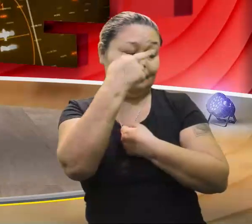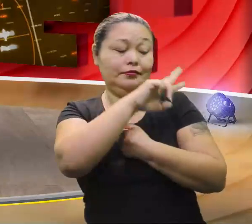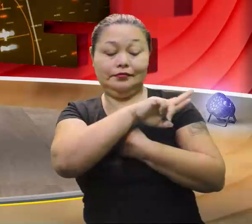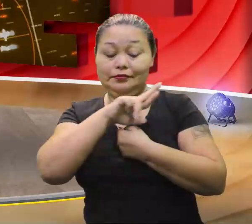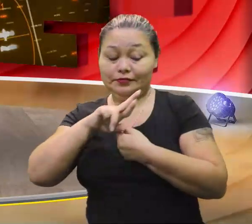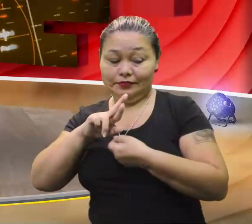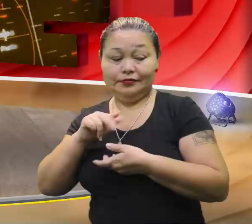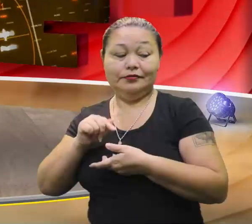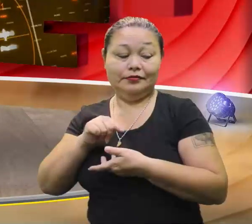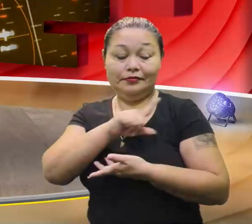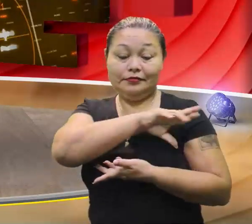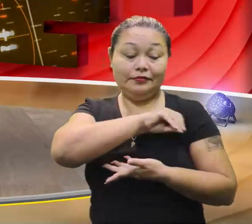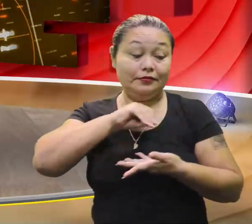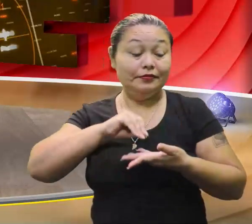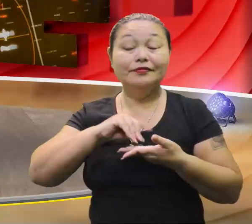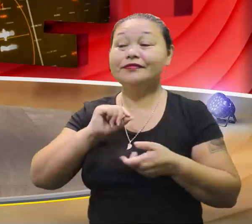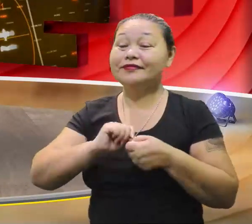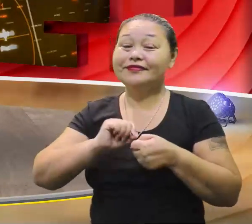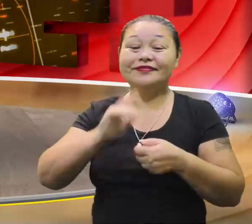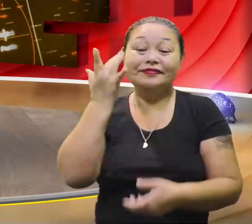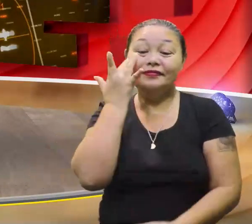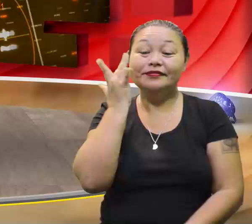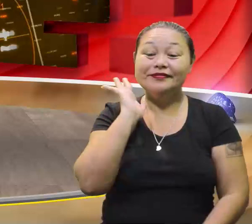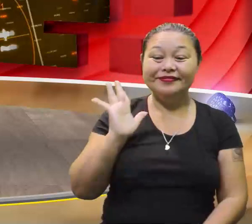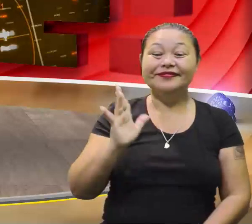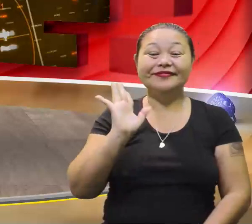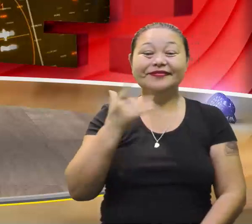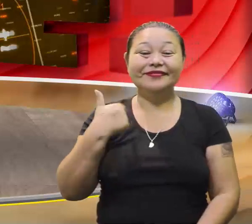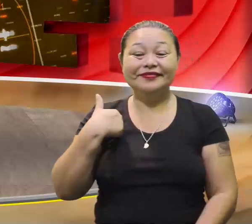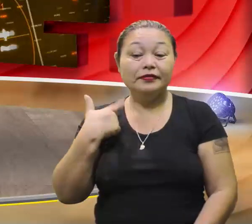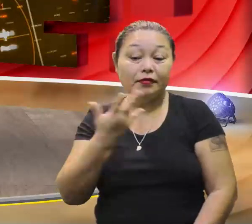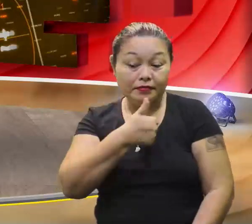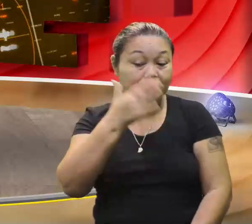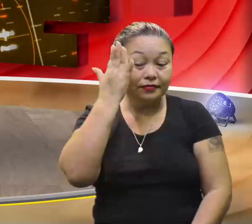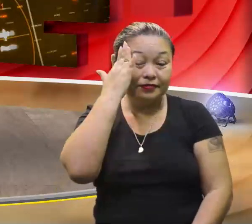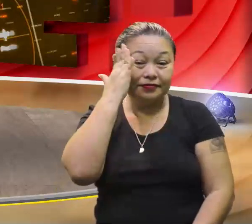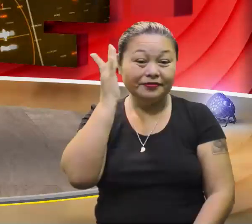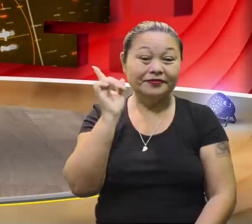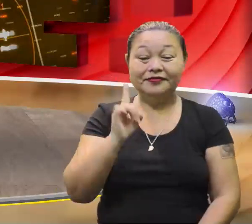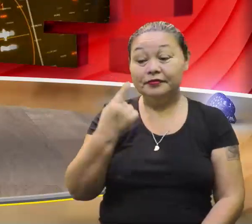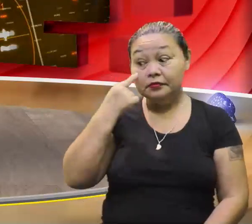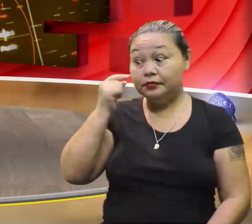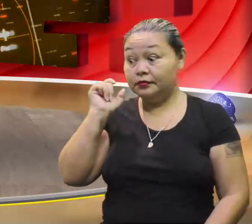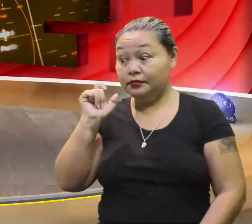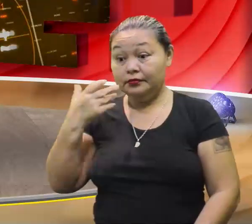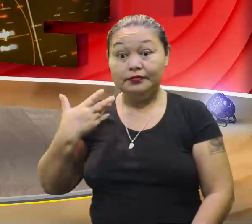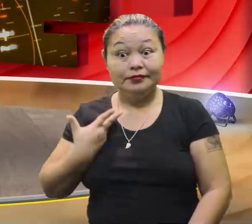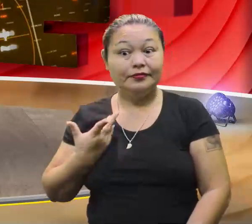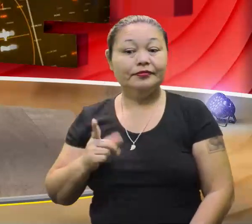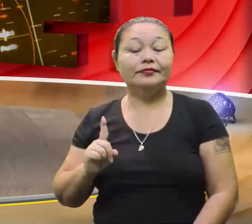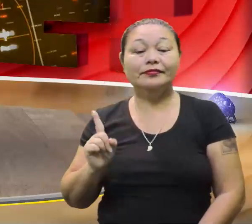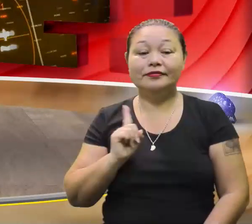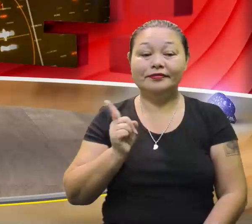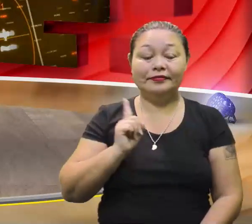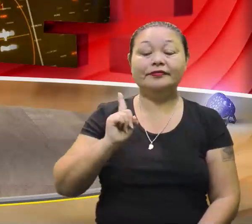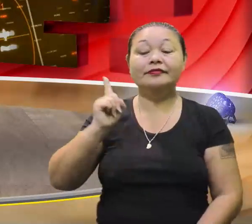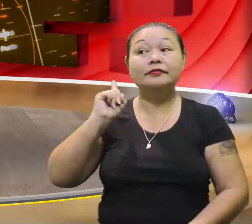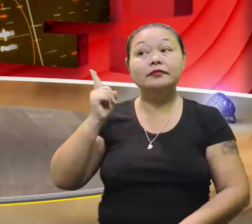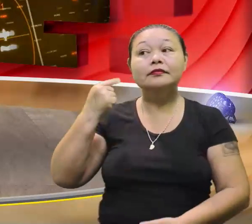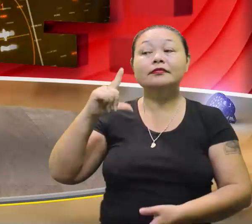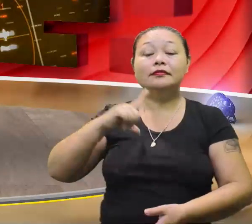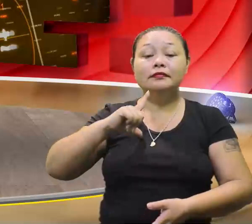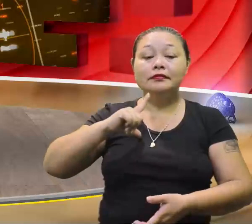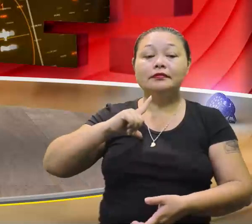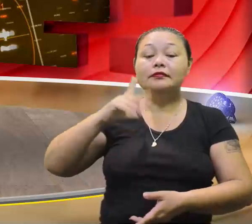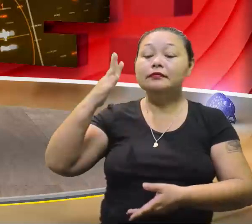resposta. sete. Mas como é que você fez? professor. Não sei. Intuitivo. Super Só sei que foi assim. O olho grande lá no vizinho. Não, não. Intuitivo tem que